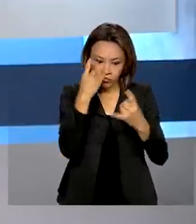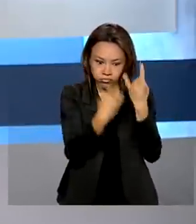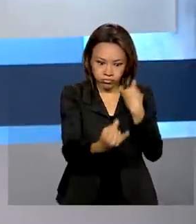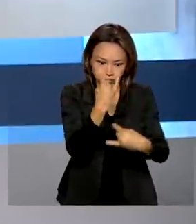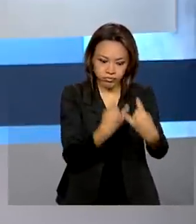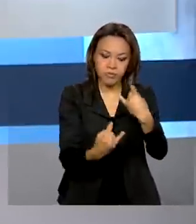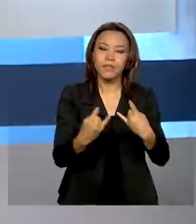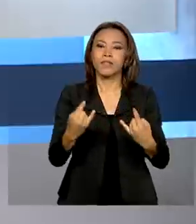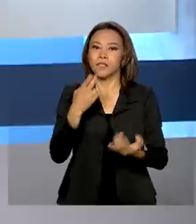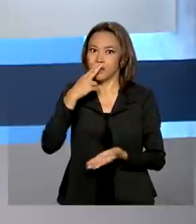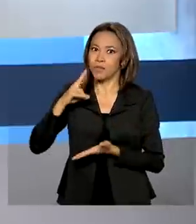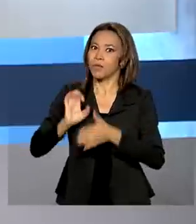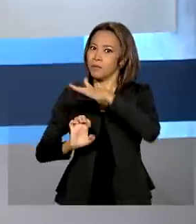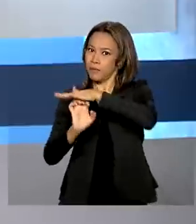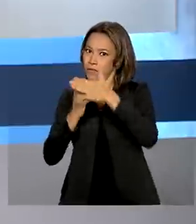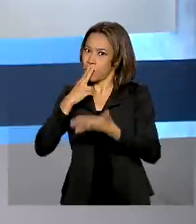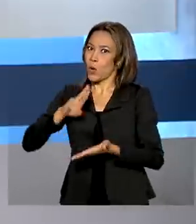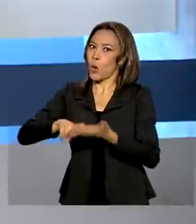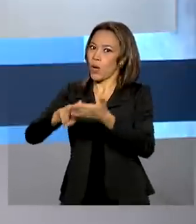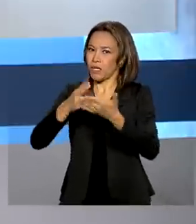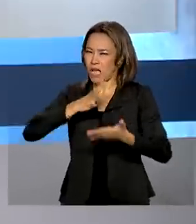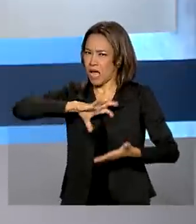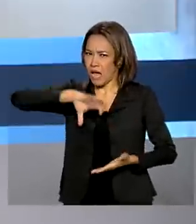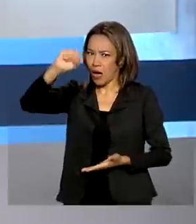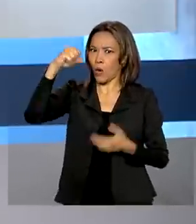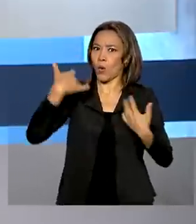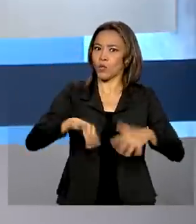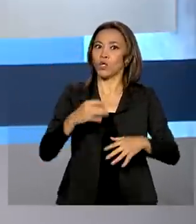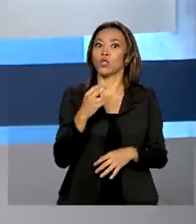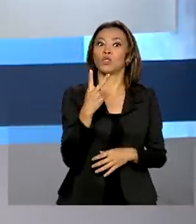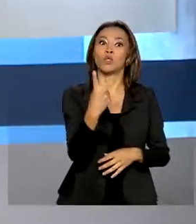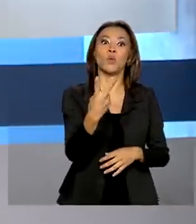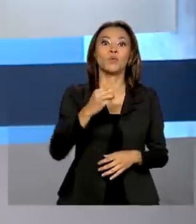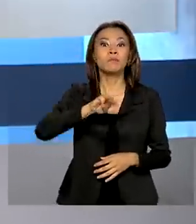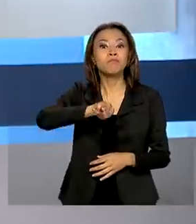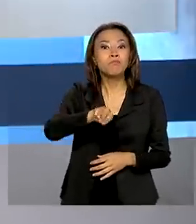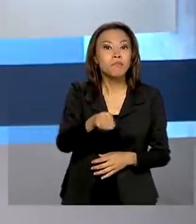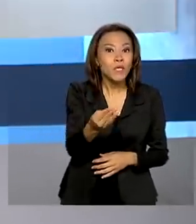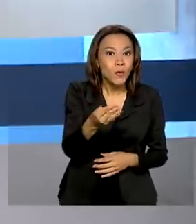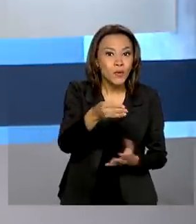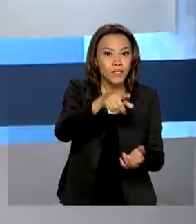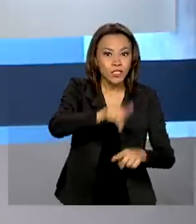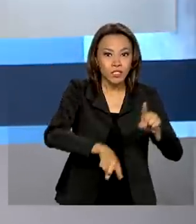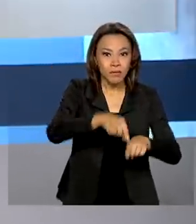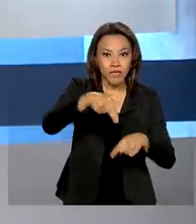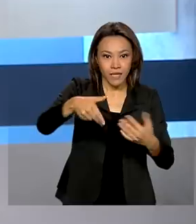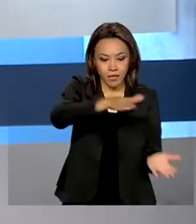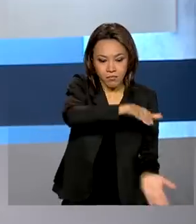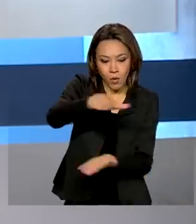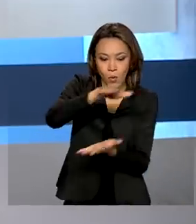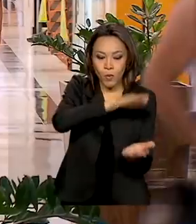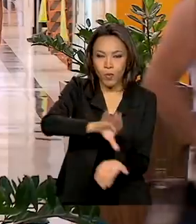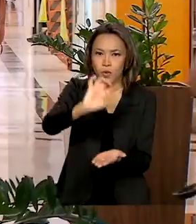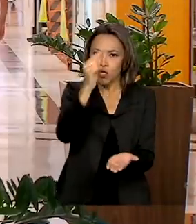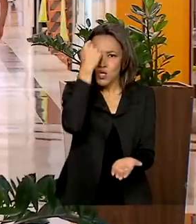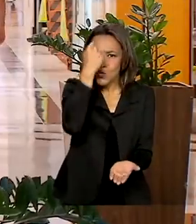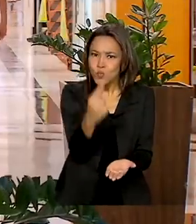E os correios registraram recorde com mais de 2 milhões de encomendas postadas em um único dia.